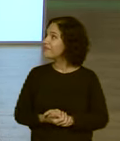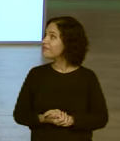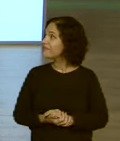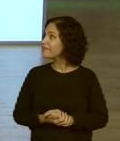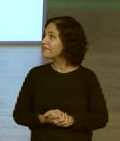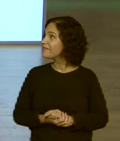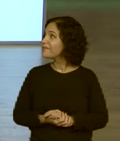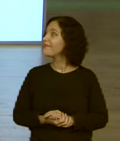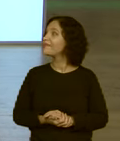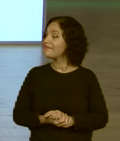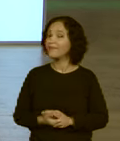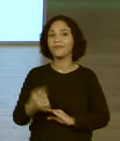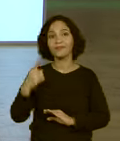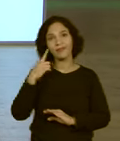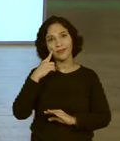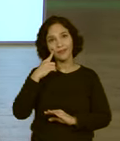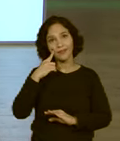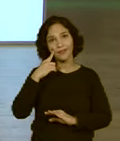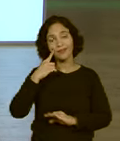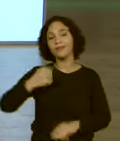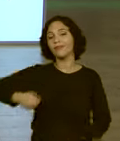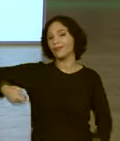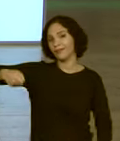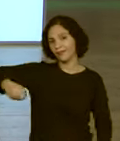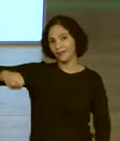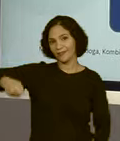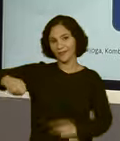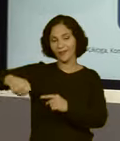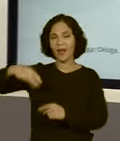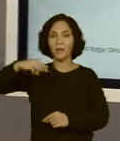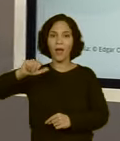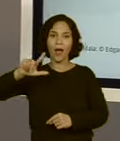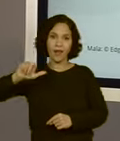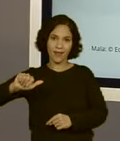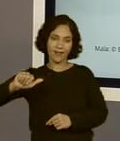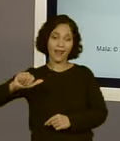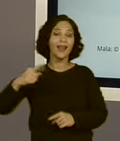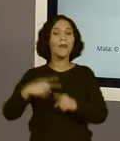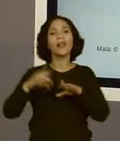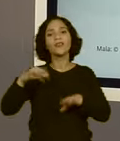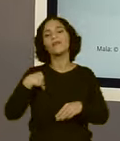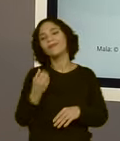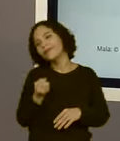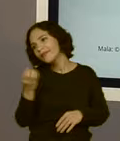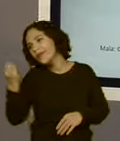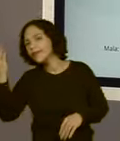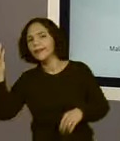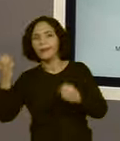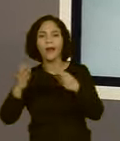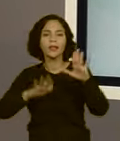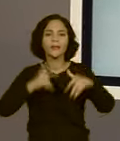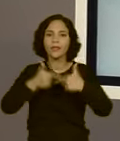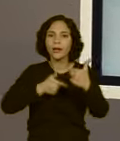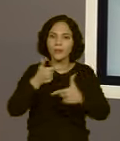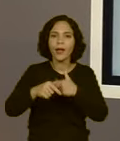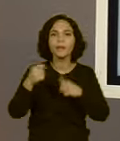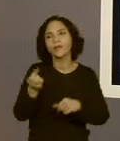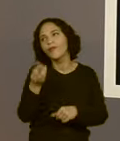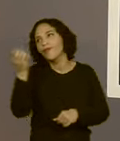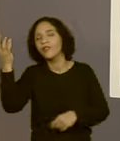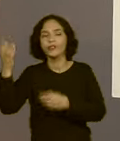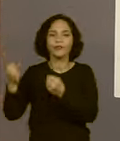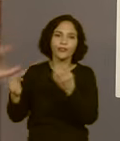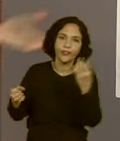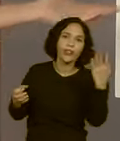Bom, a mala de viagem, muitas vezes você precisa viajar de algum lugar, né? Sei lá, trabalhar até. Tem gente que precisa